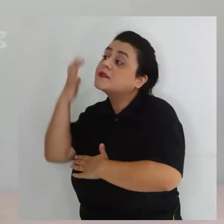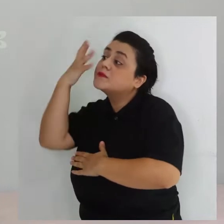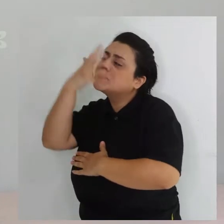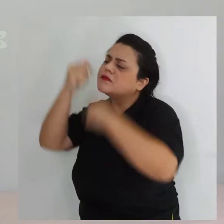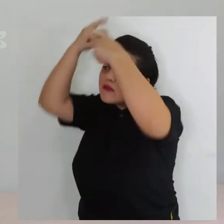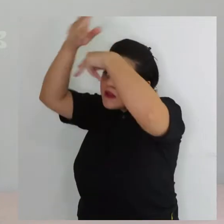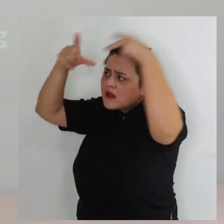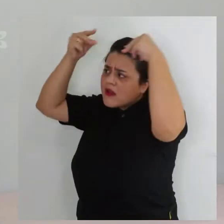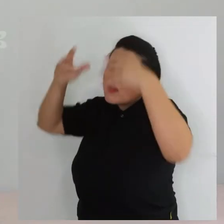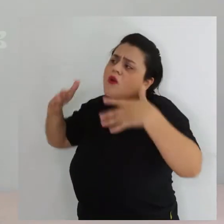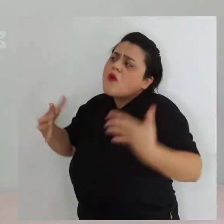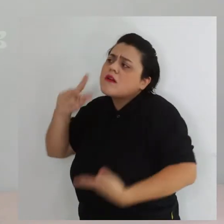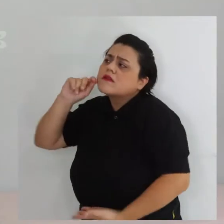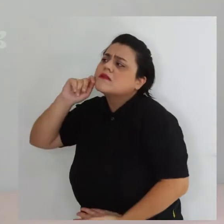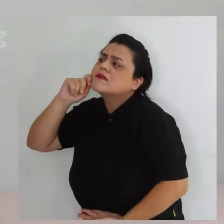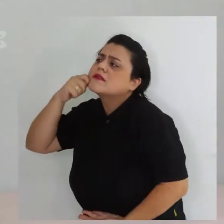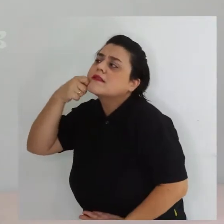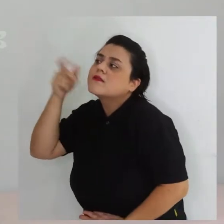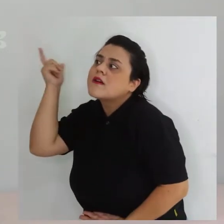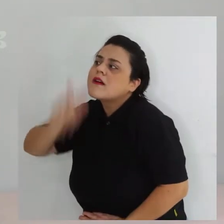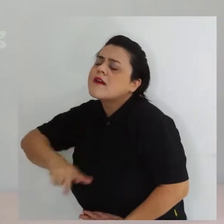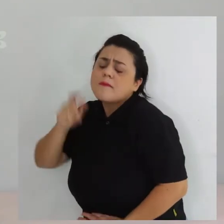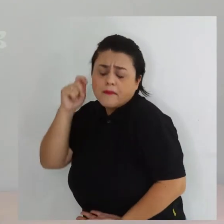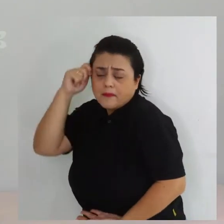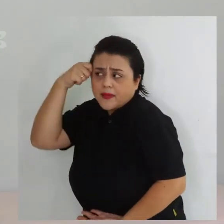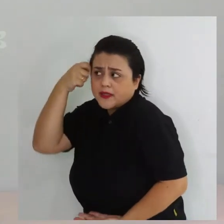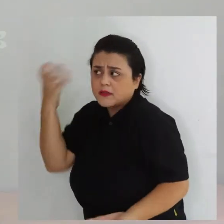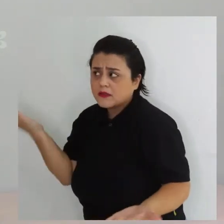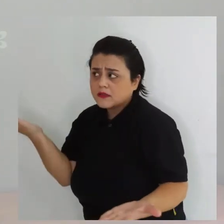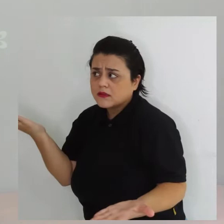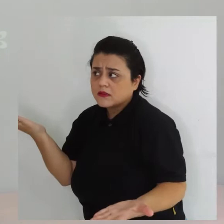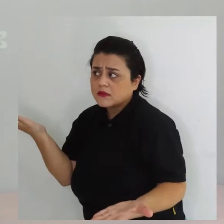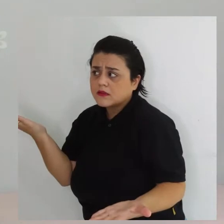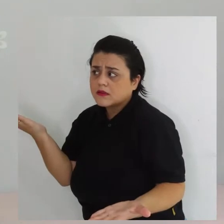bonita do laço de fita, qual é o teu segredo para ser tão pretinha?